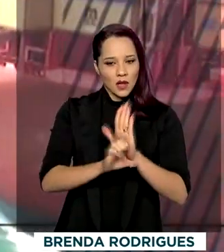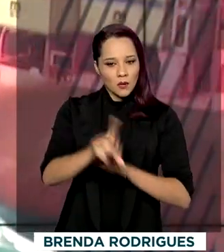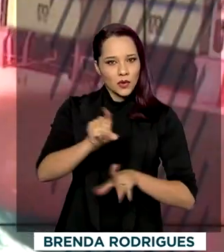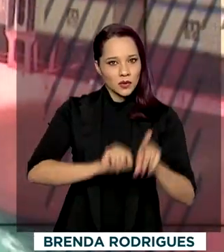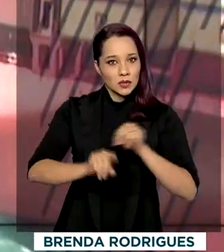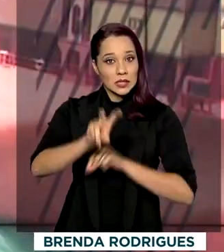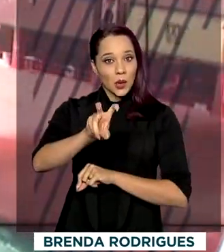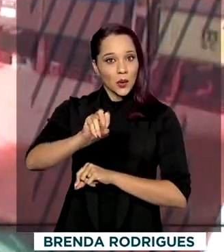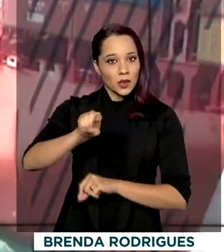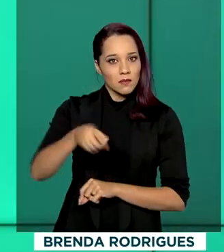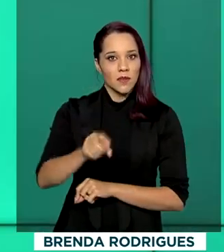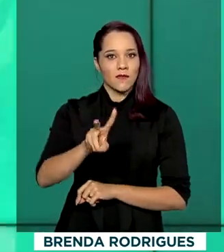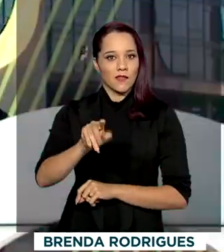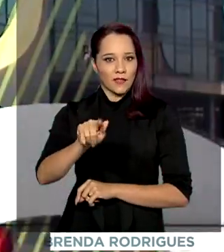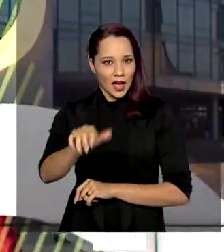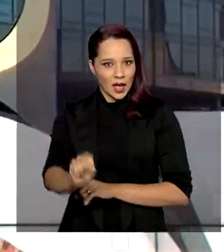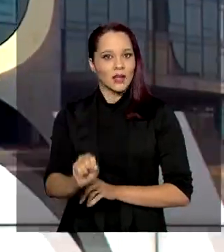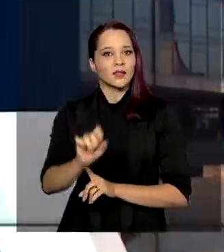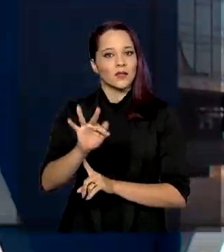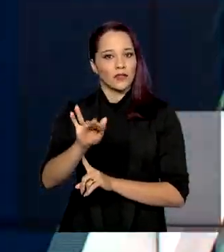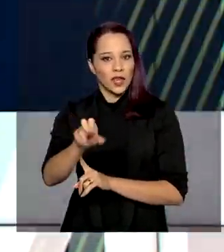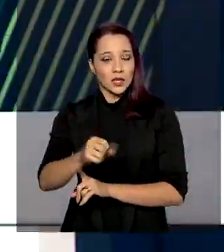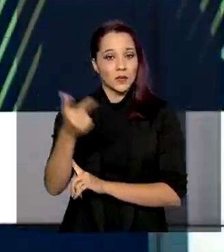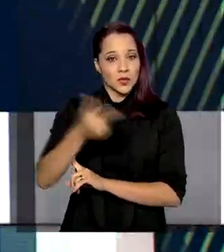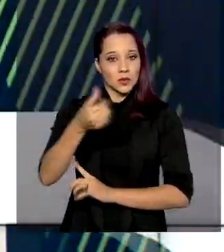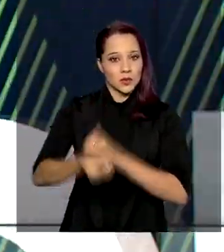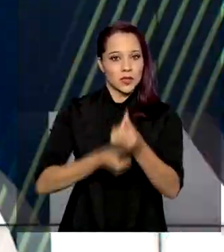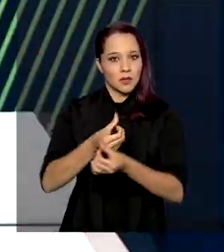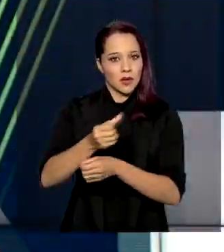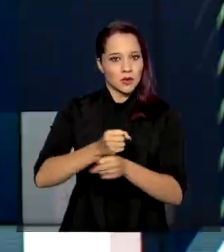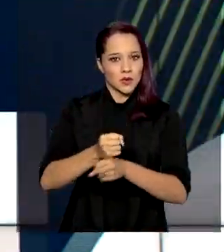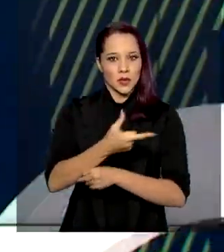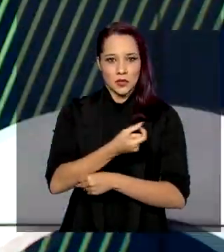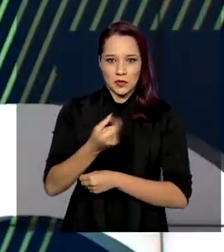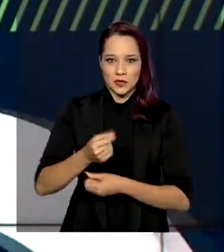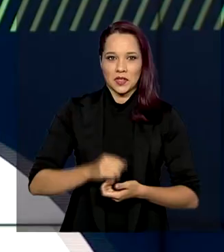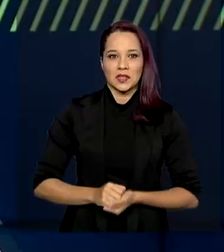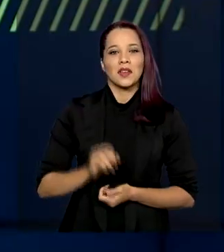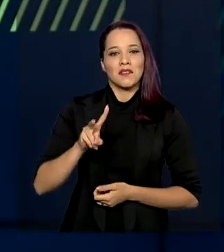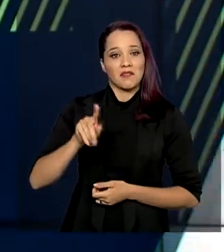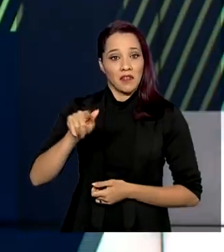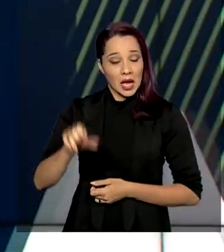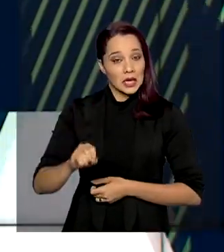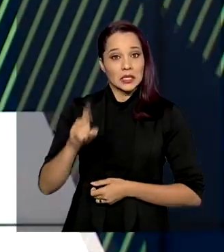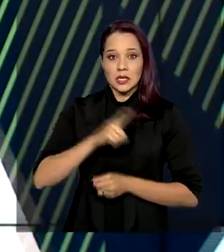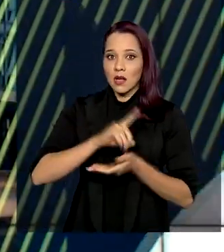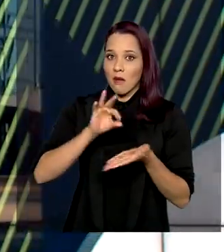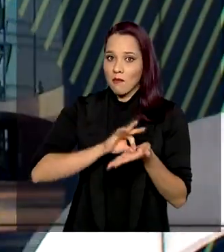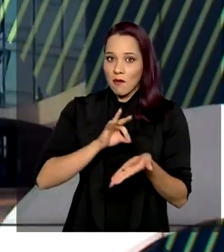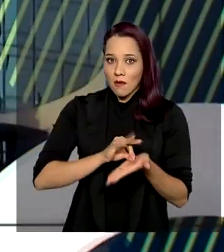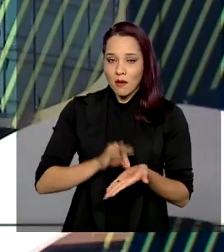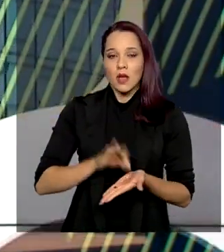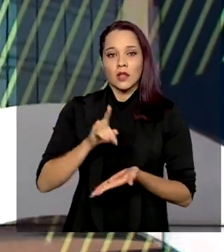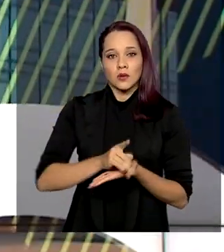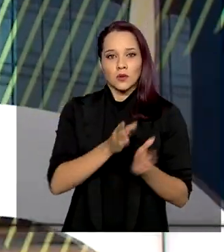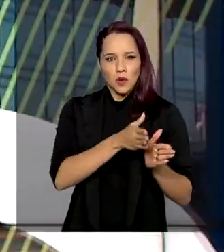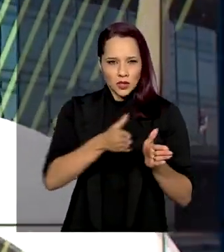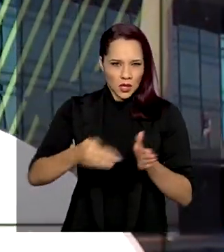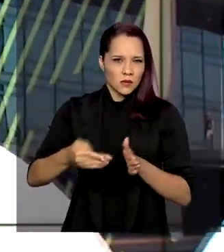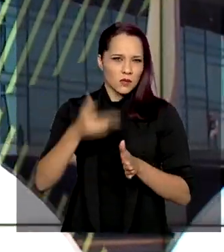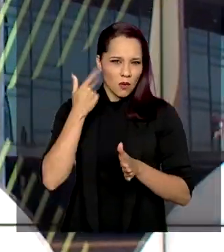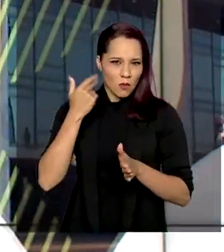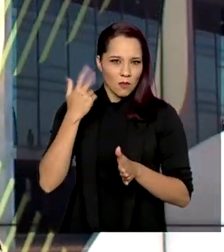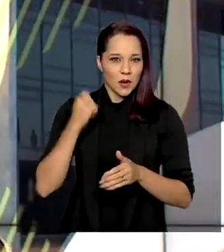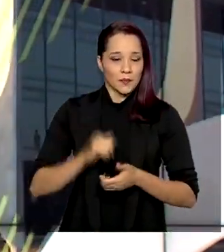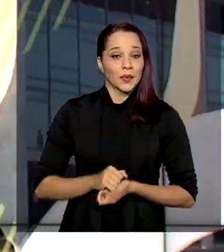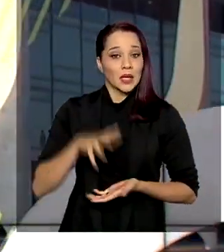de 50 mil vagas remanescentes do FIES para o segundo semestre de 2020. São vagas que não foram preenchidas nos processos seletivos regulares.